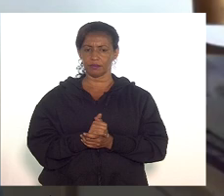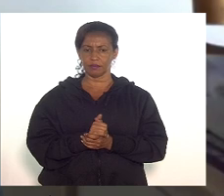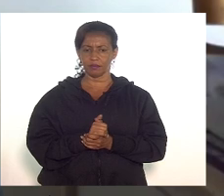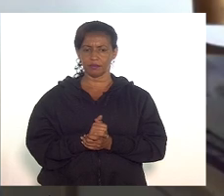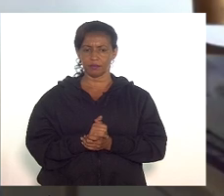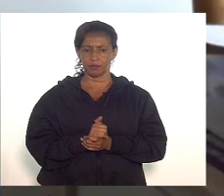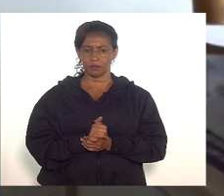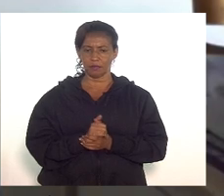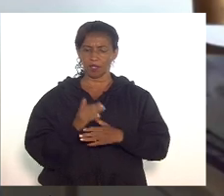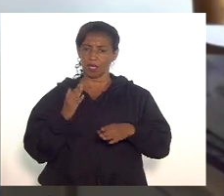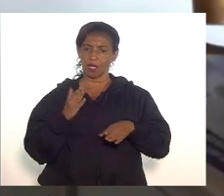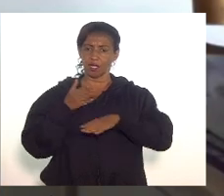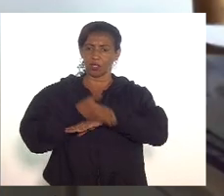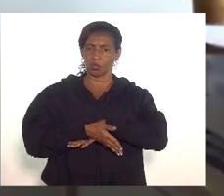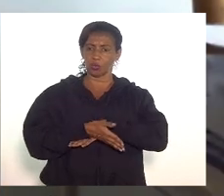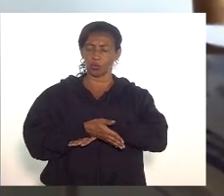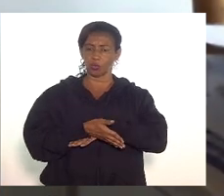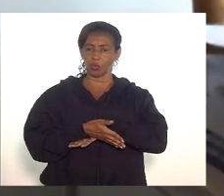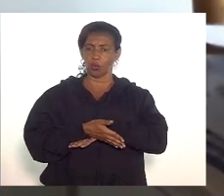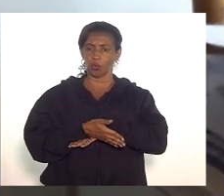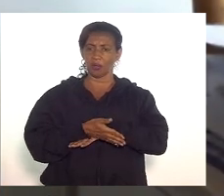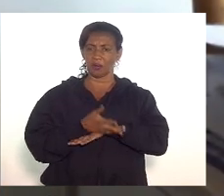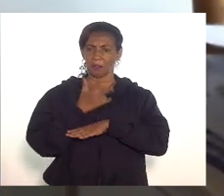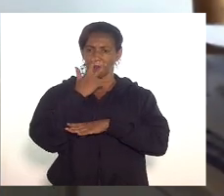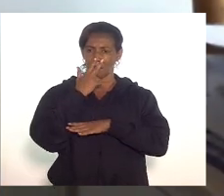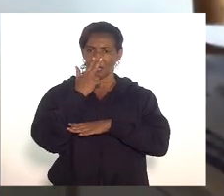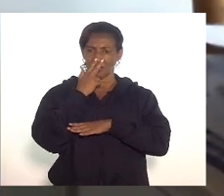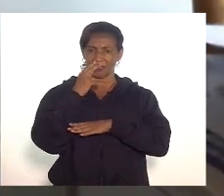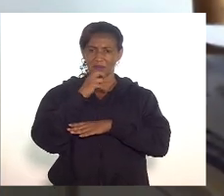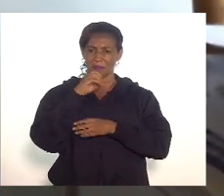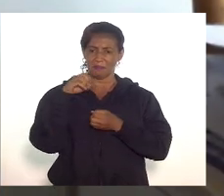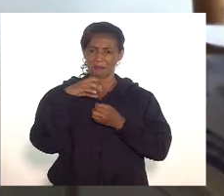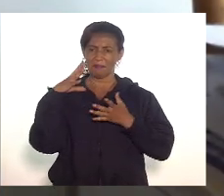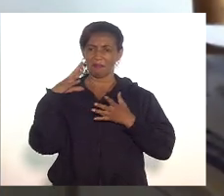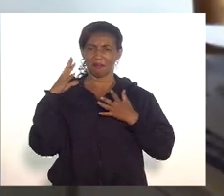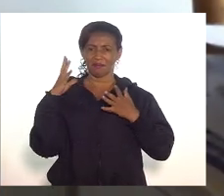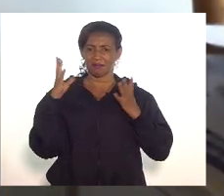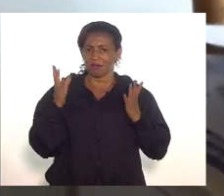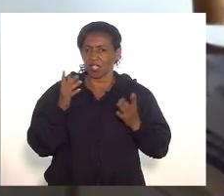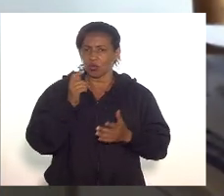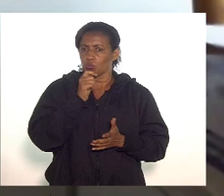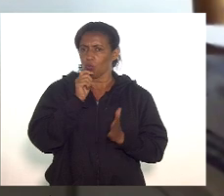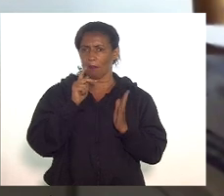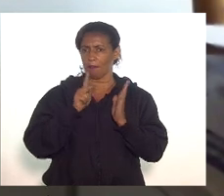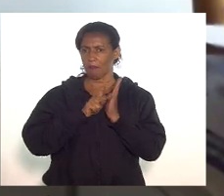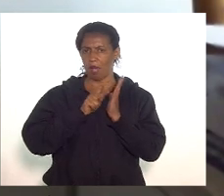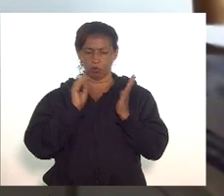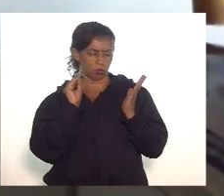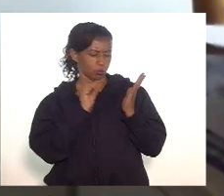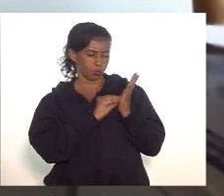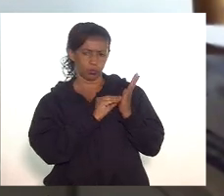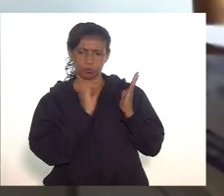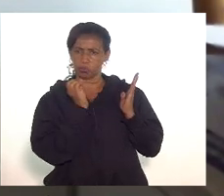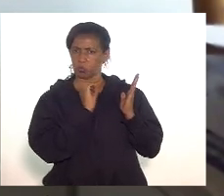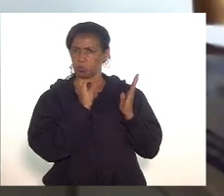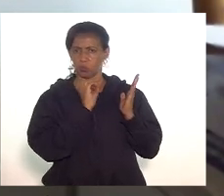Ele entrou magicamente na pauta, porque não estava na pauta esse projeto.